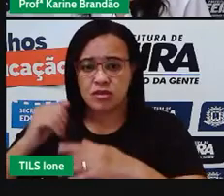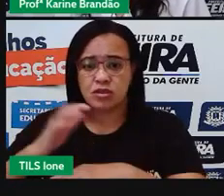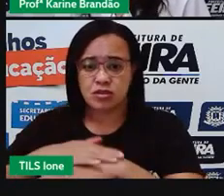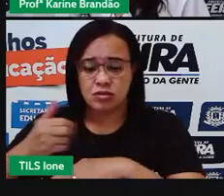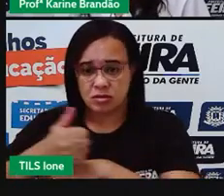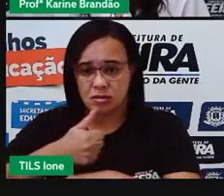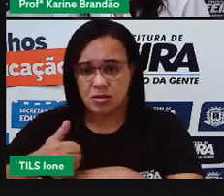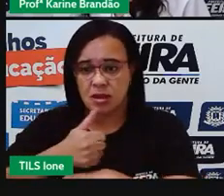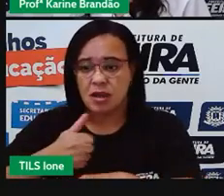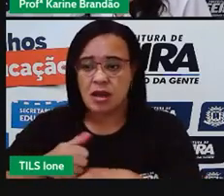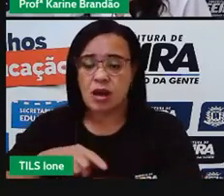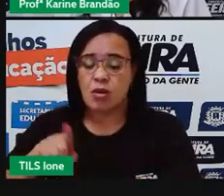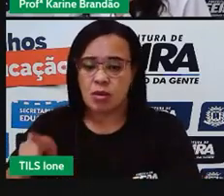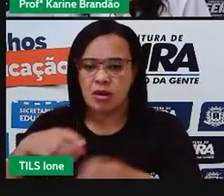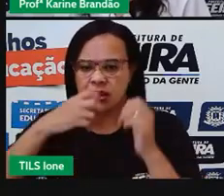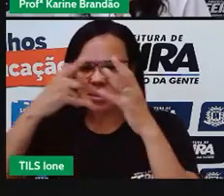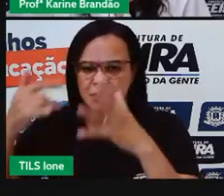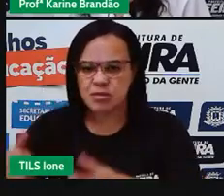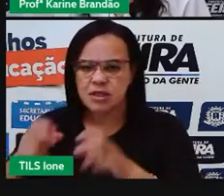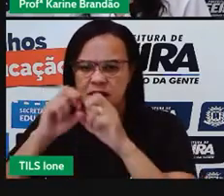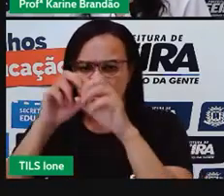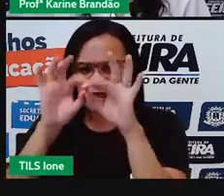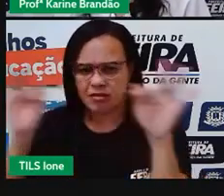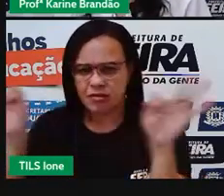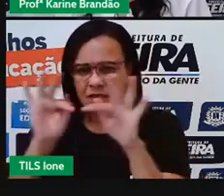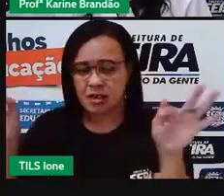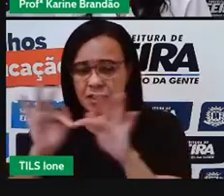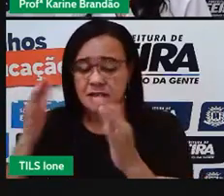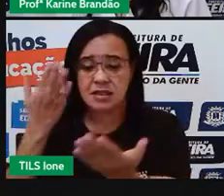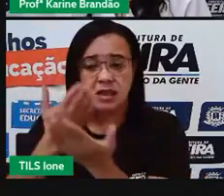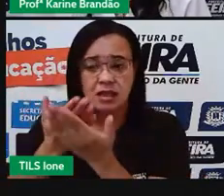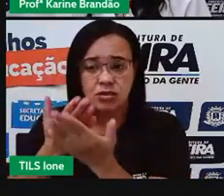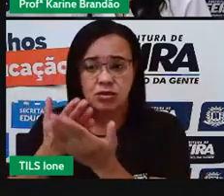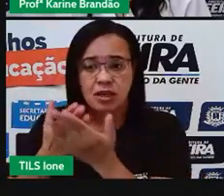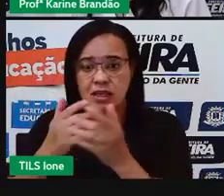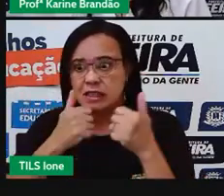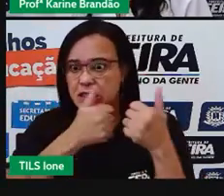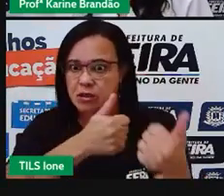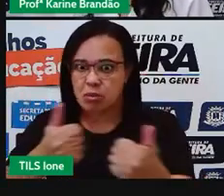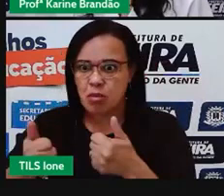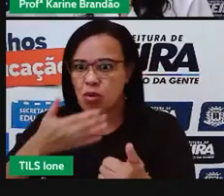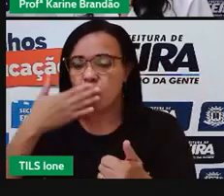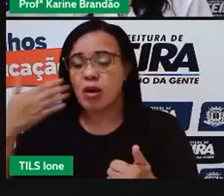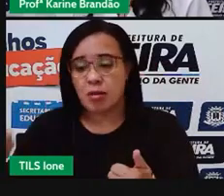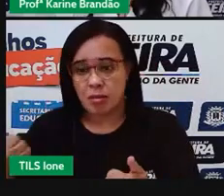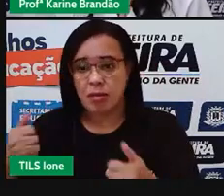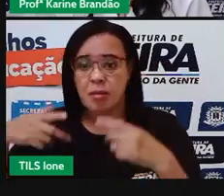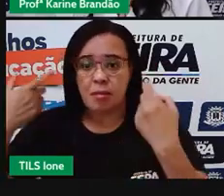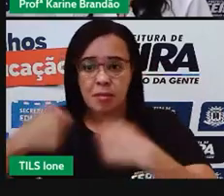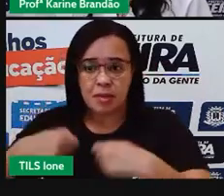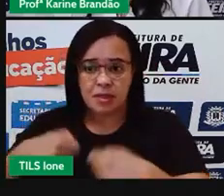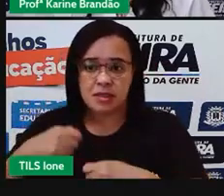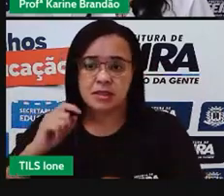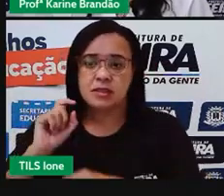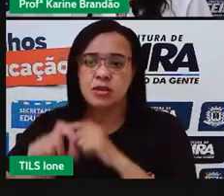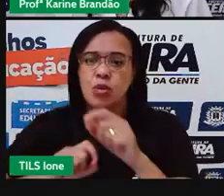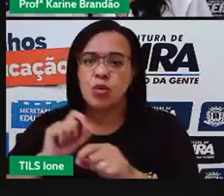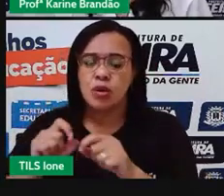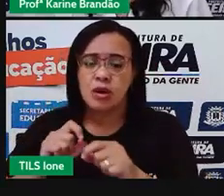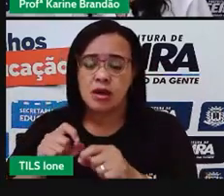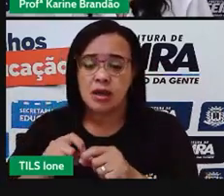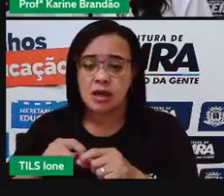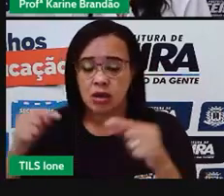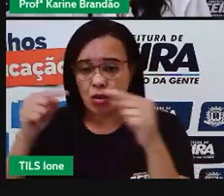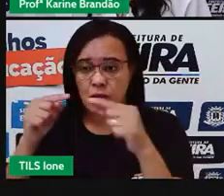faz com que mulheres tenham conhecimento dos caminhos que podem seguir. Então, que nós possamos aprender